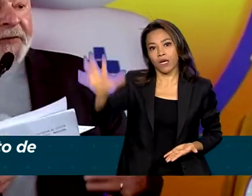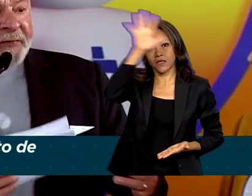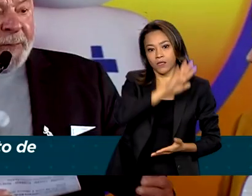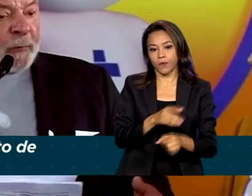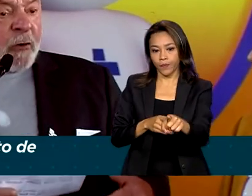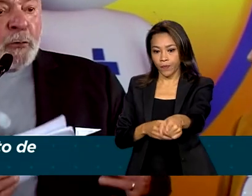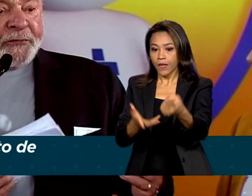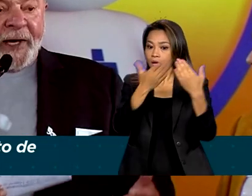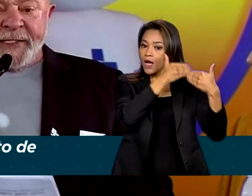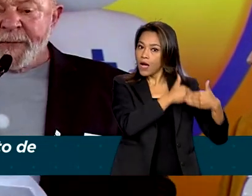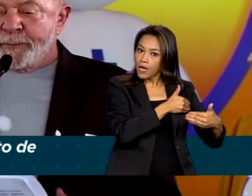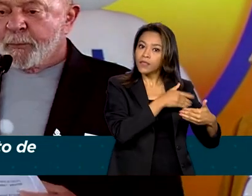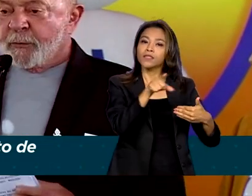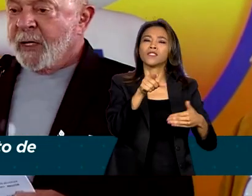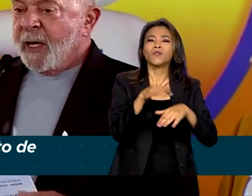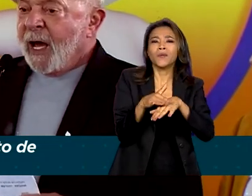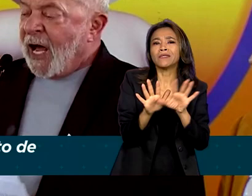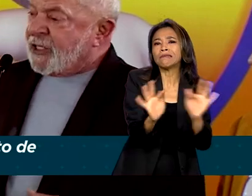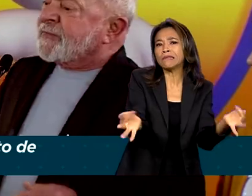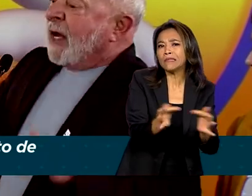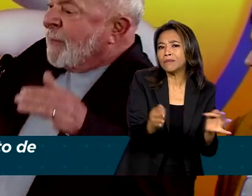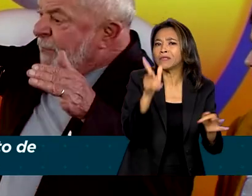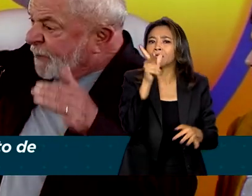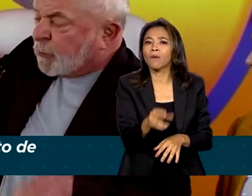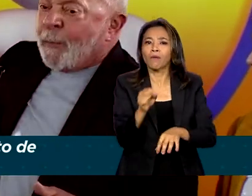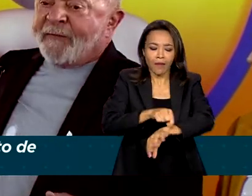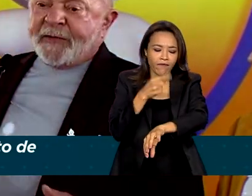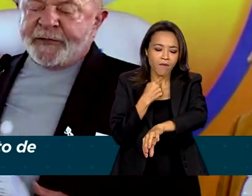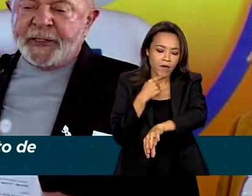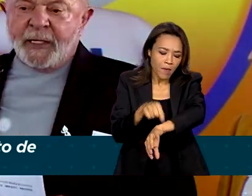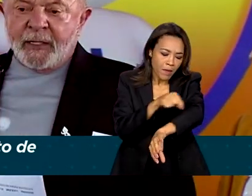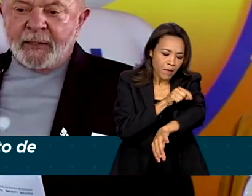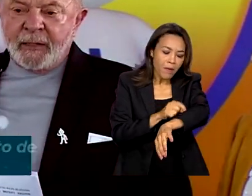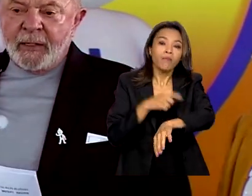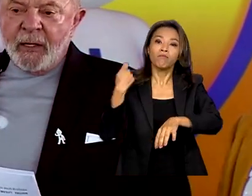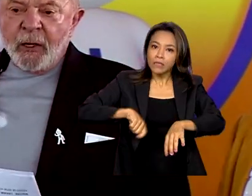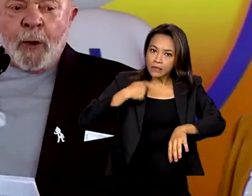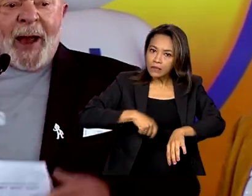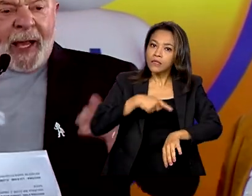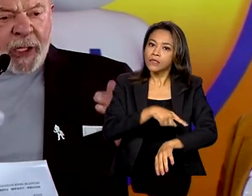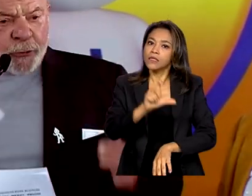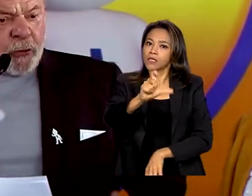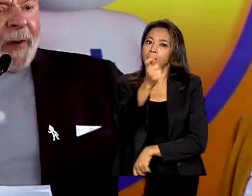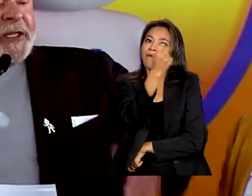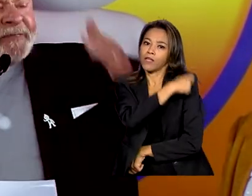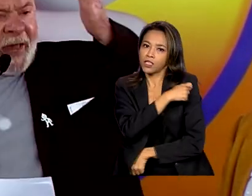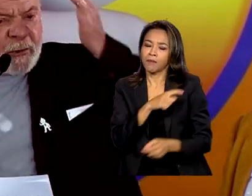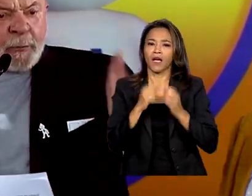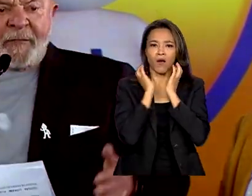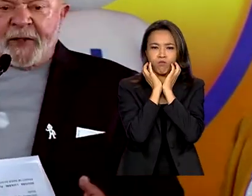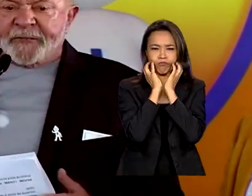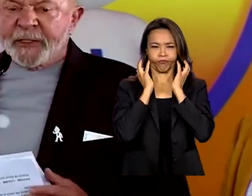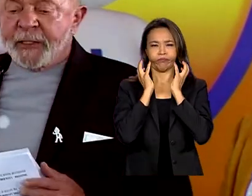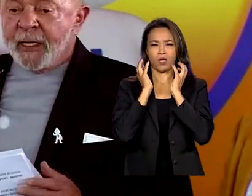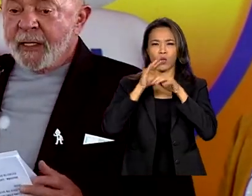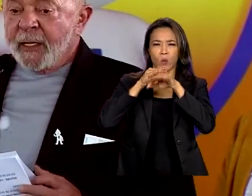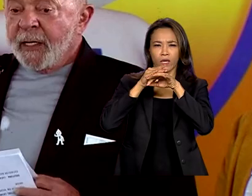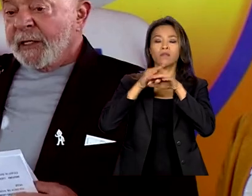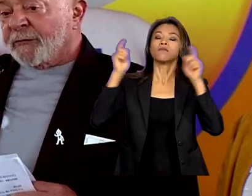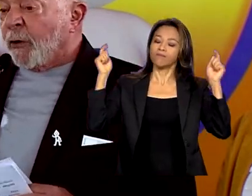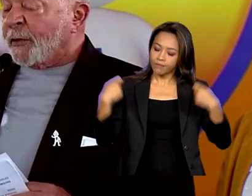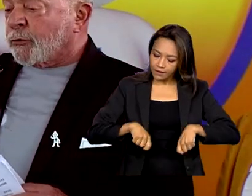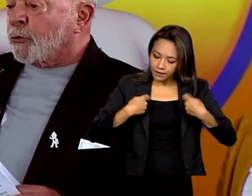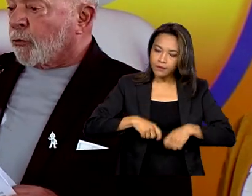pareciam simples como um sarampo, a gente também precisa tomar vacina. Com uma cachumba, a gente tem que tomar vacina.